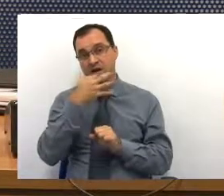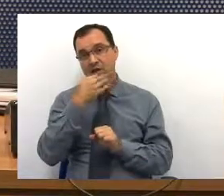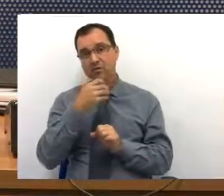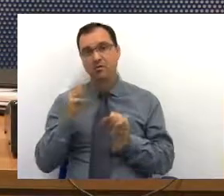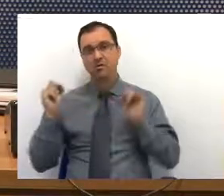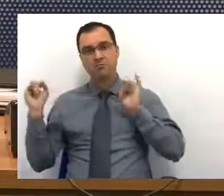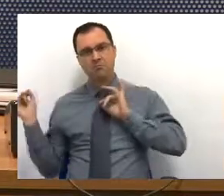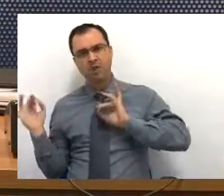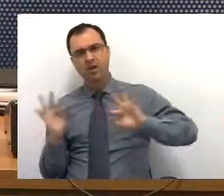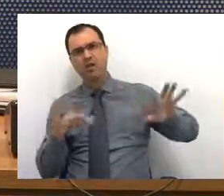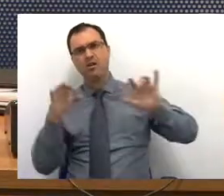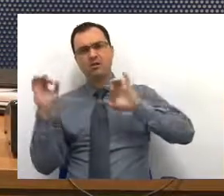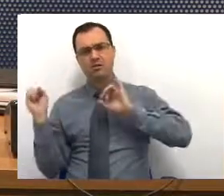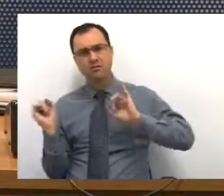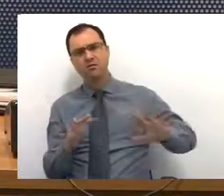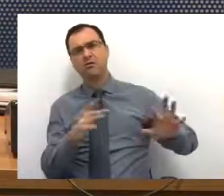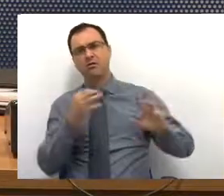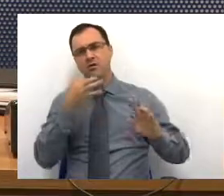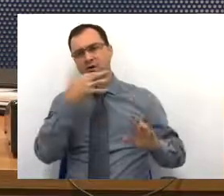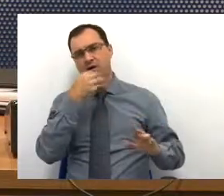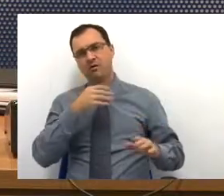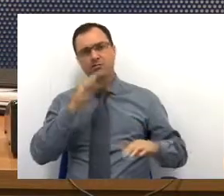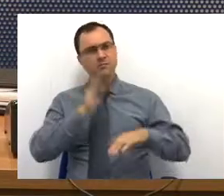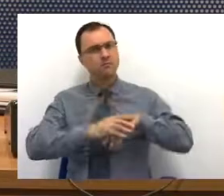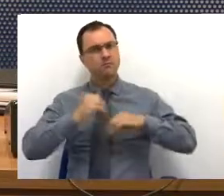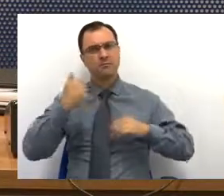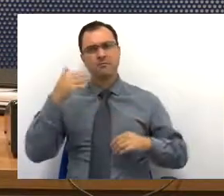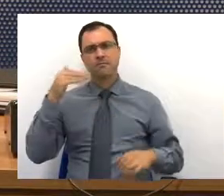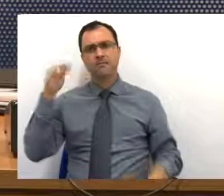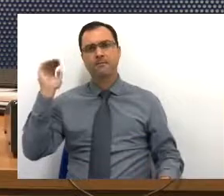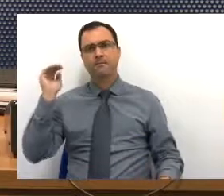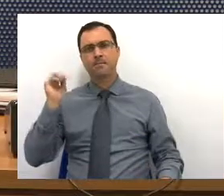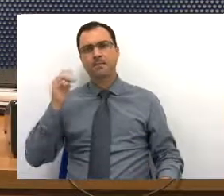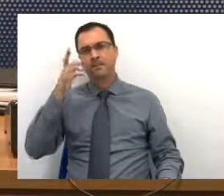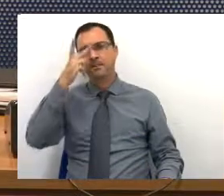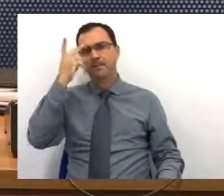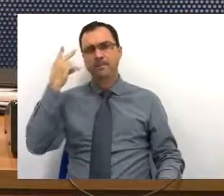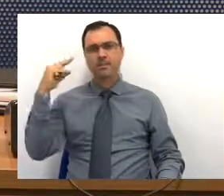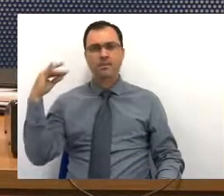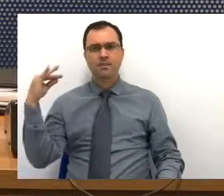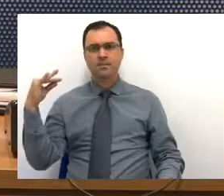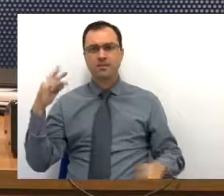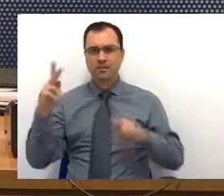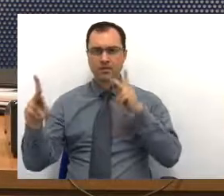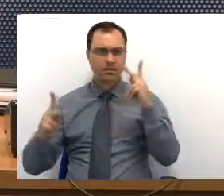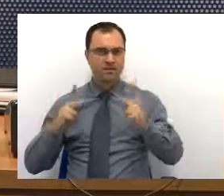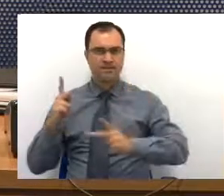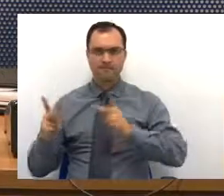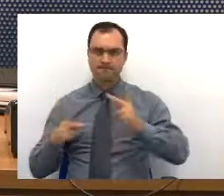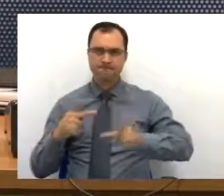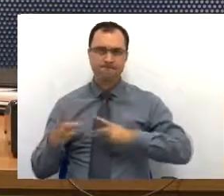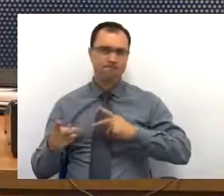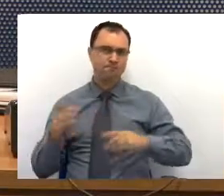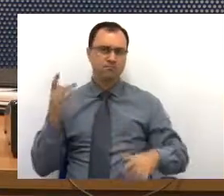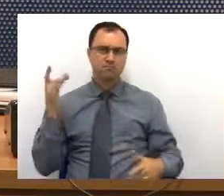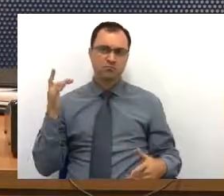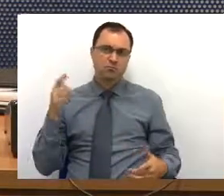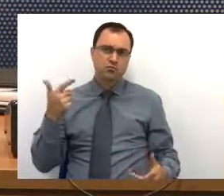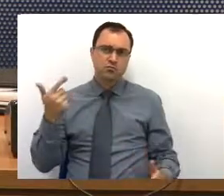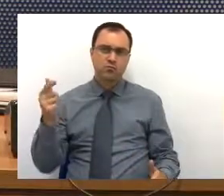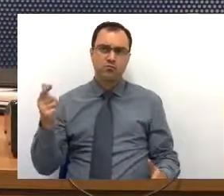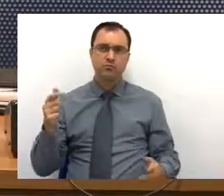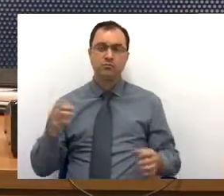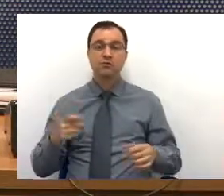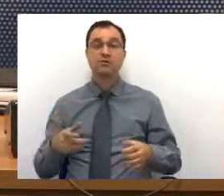demanda de remédio é muito maior, a população também que não, que tem